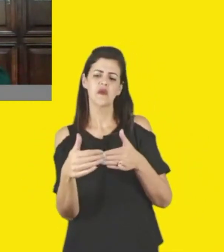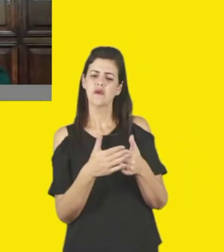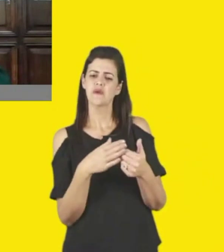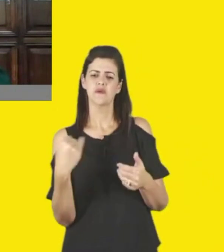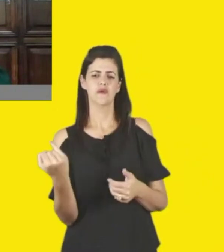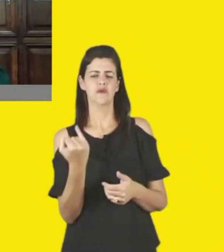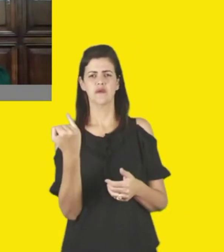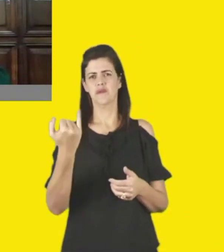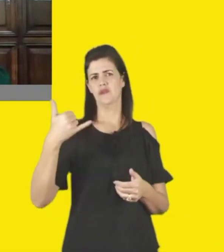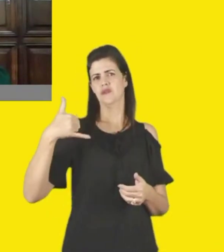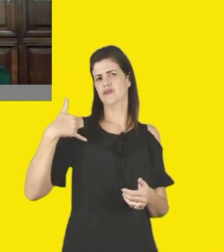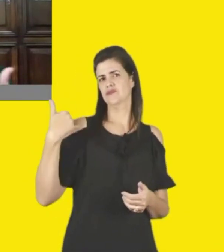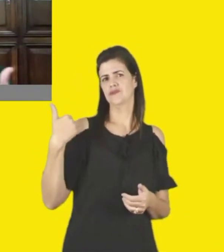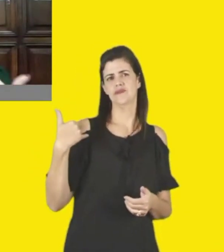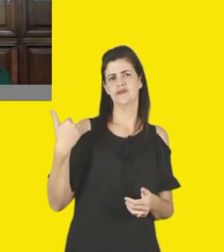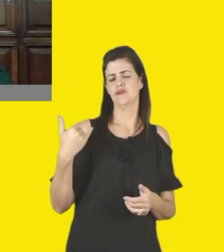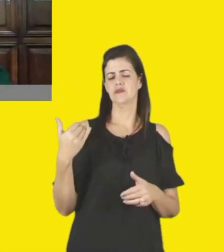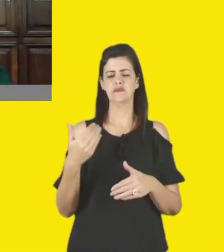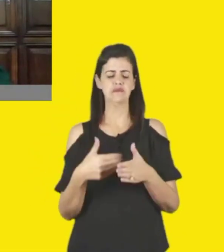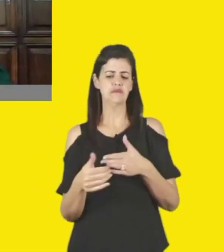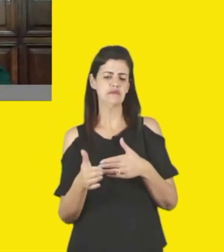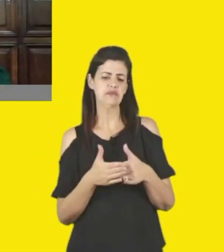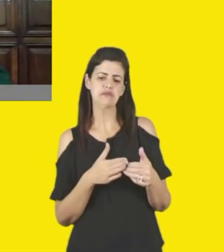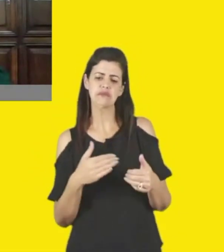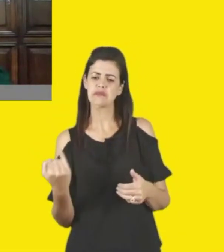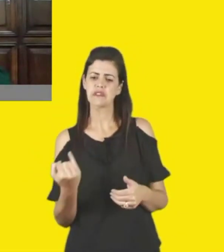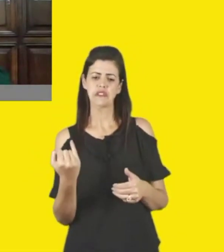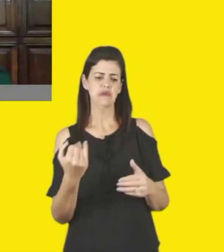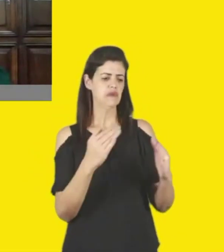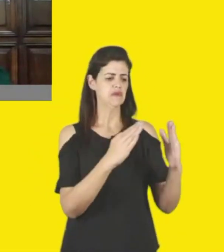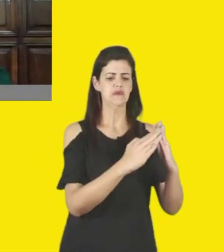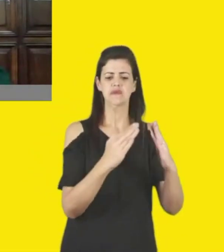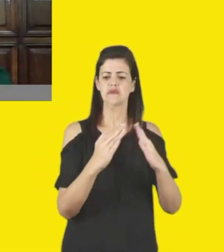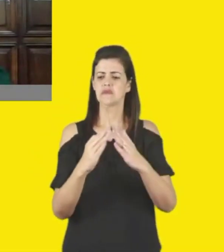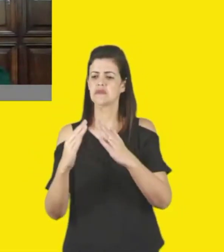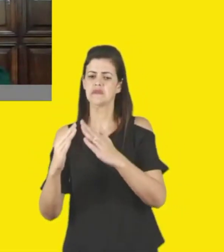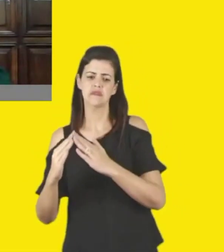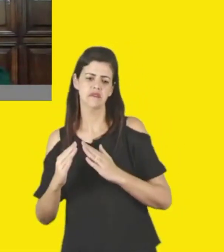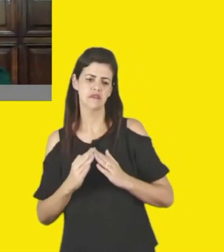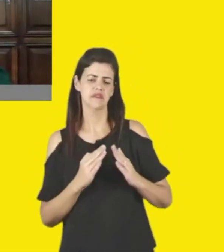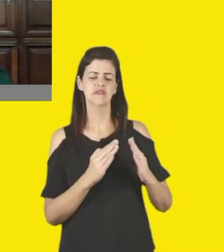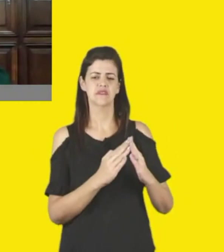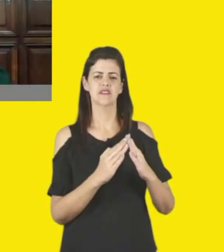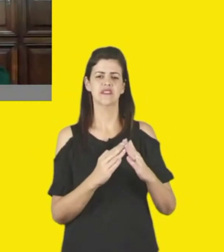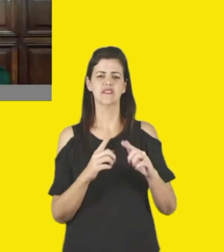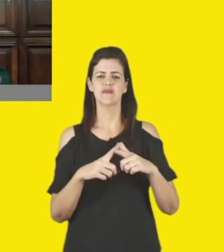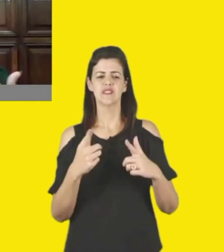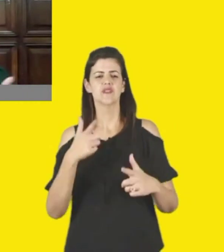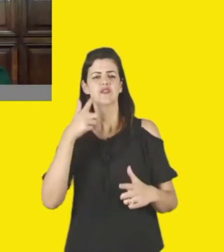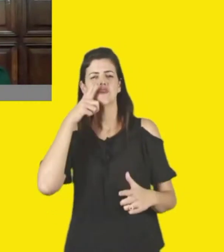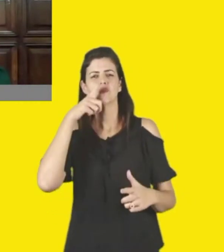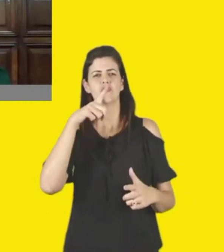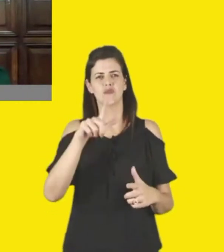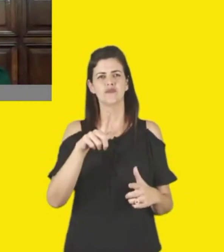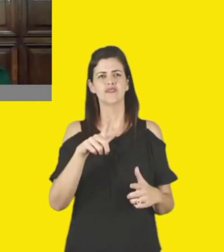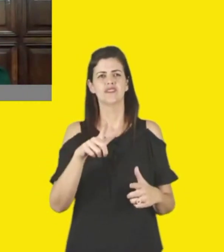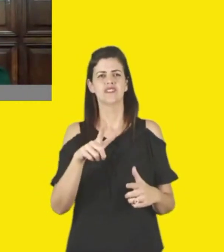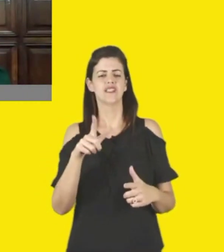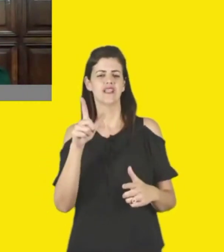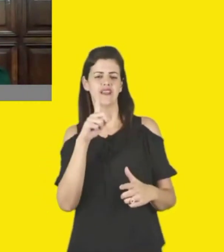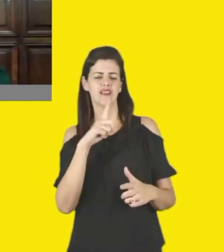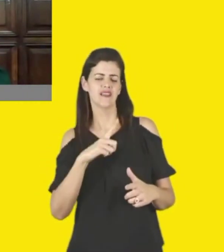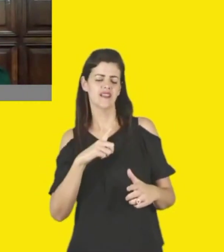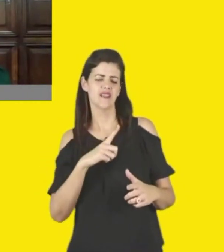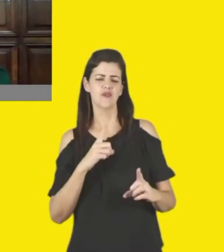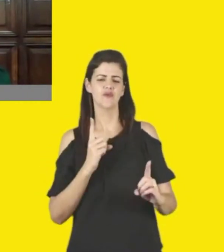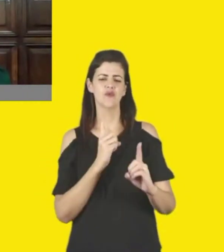independentemente de território, independentemente de qualquer coisa, que elas tenham esta possibilidade de terem este encontro com